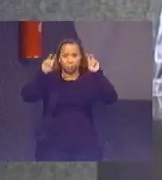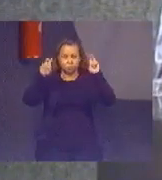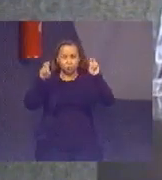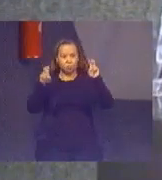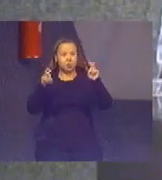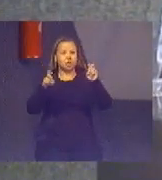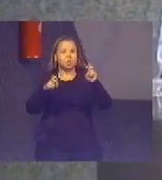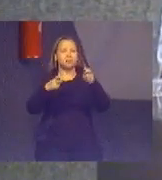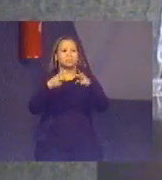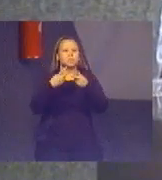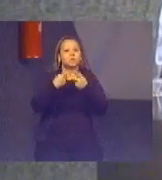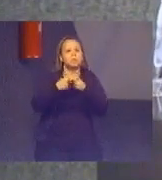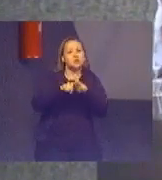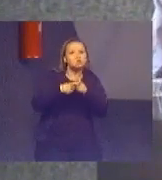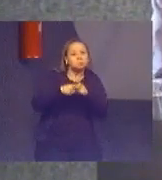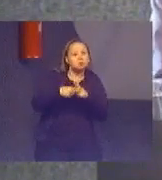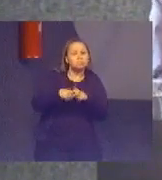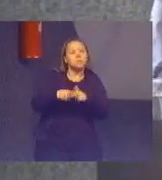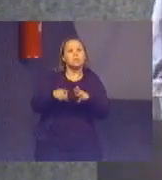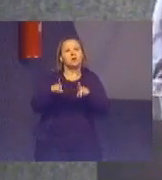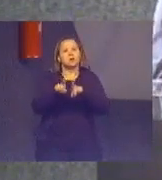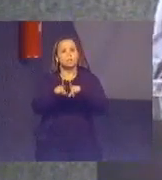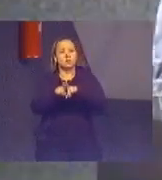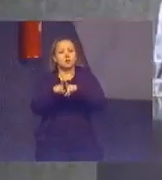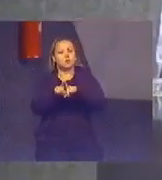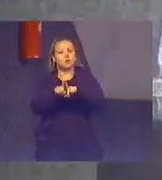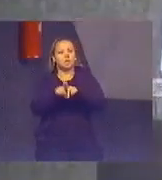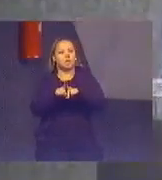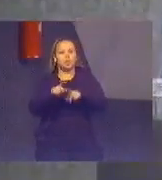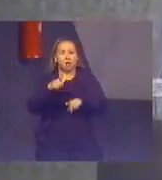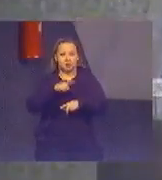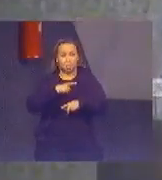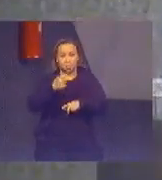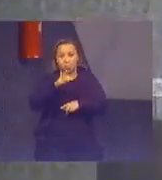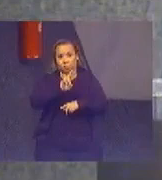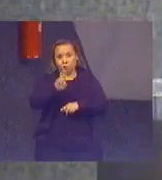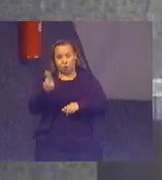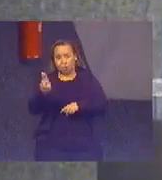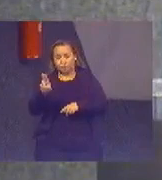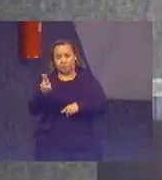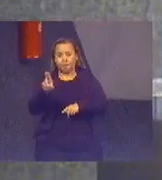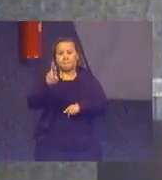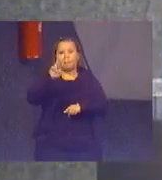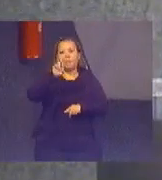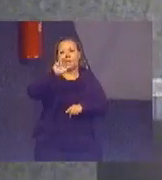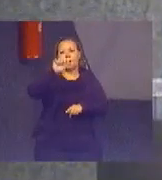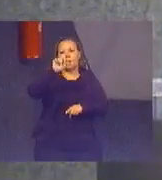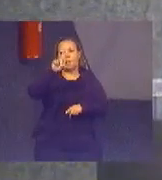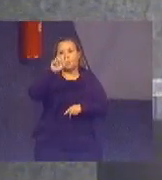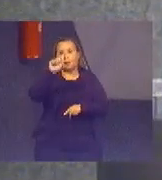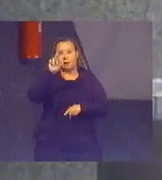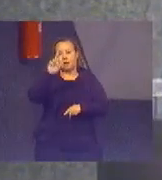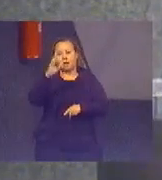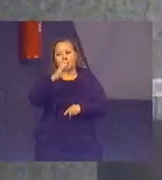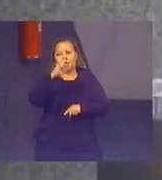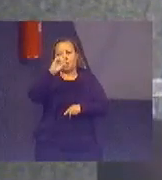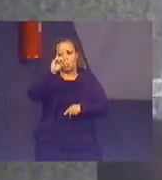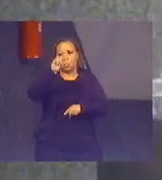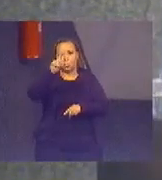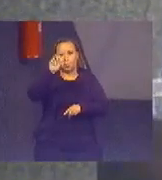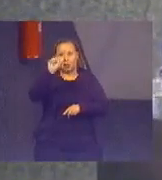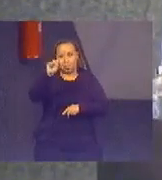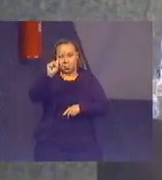de desenvolvimento sustentável, chamado radar ODS. Vocês podem observar que os componentes